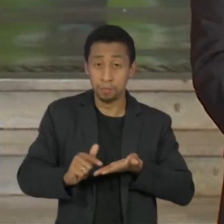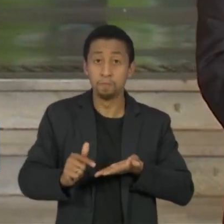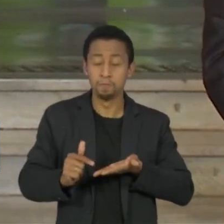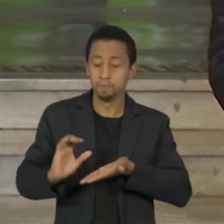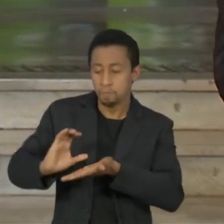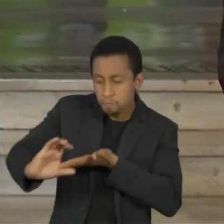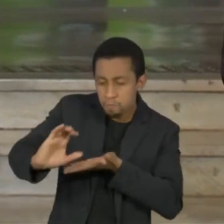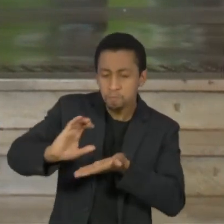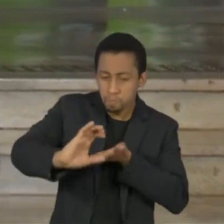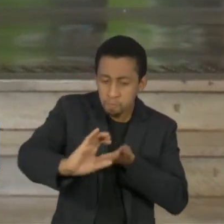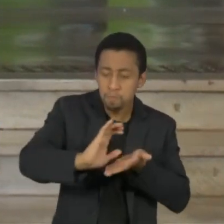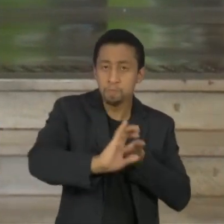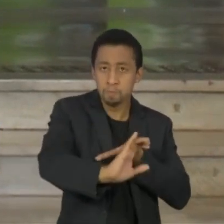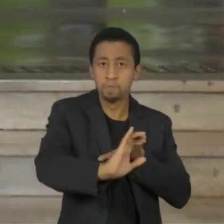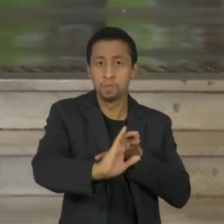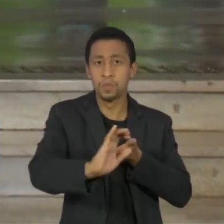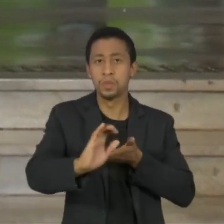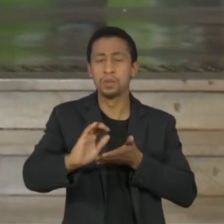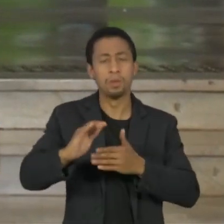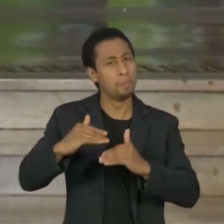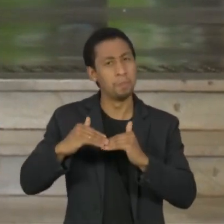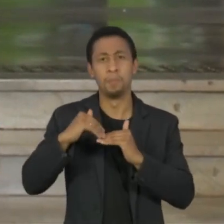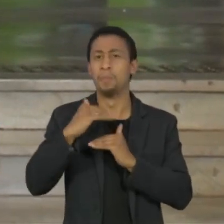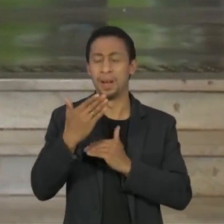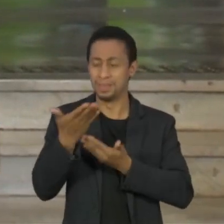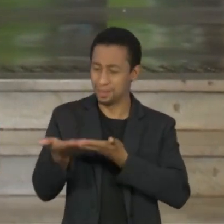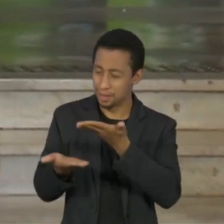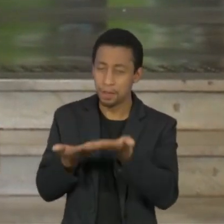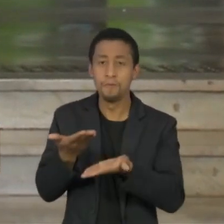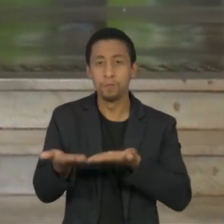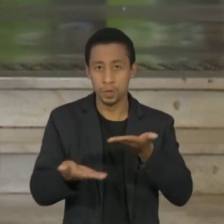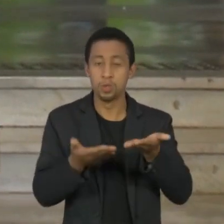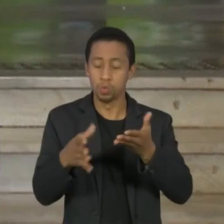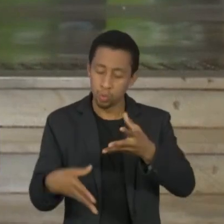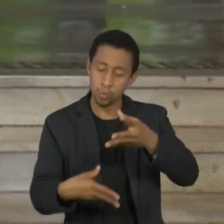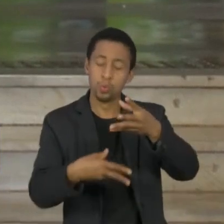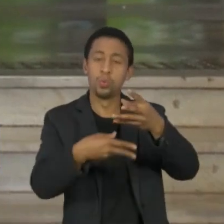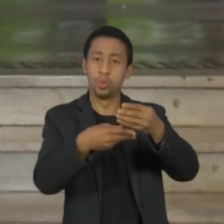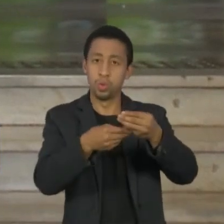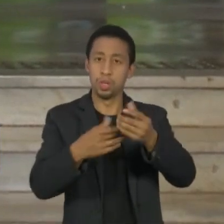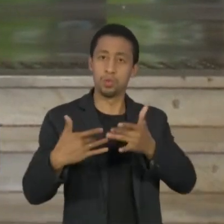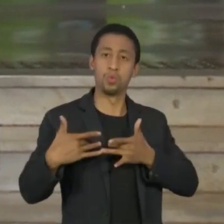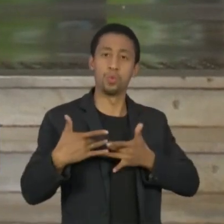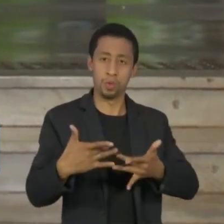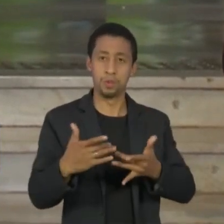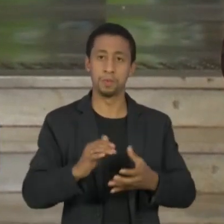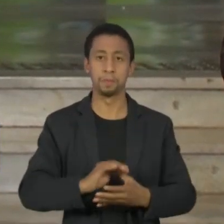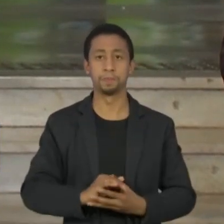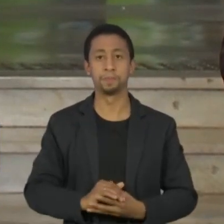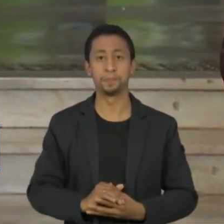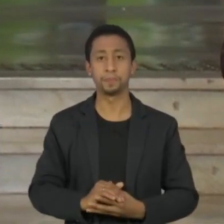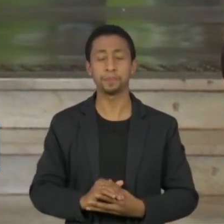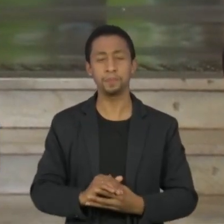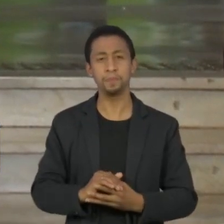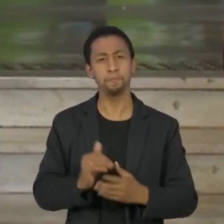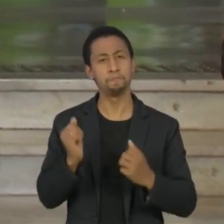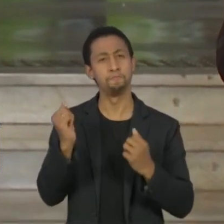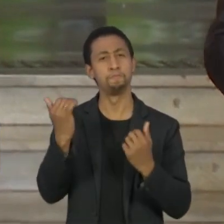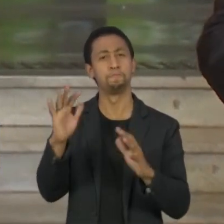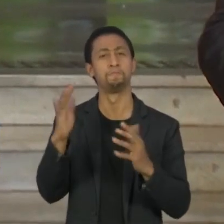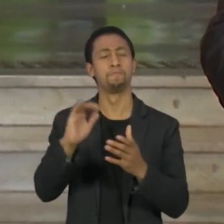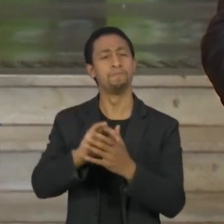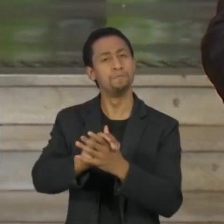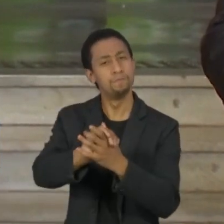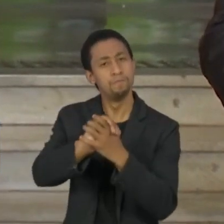além de outros tantos serviços que também foram incorporados nessas doações. Parabéns a cada um que se